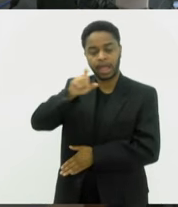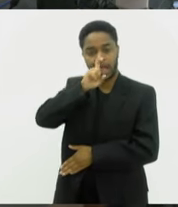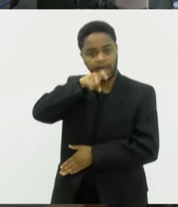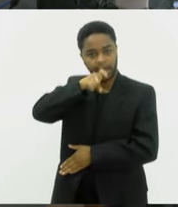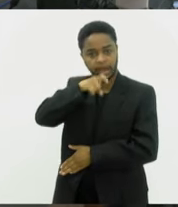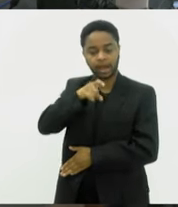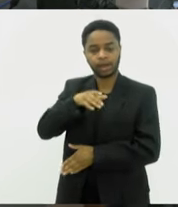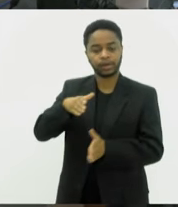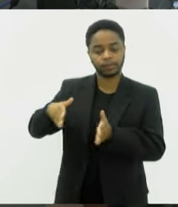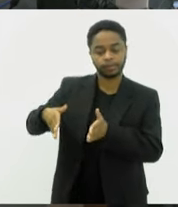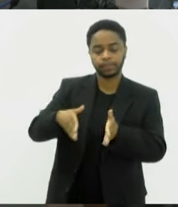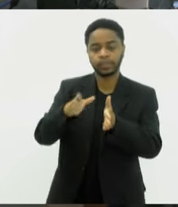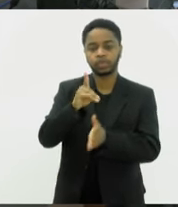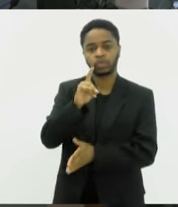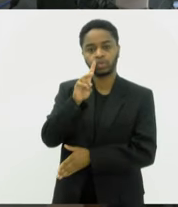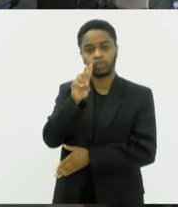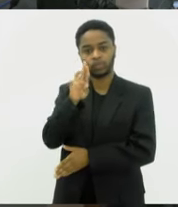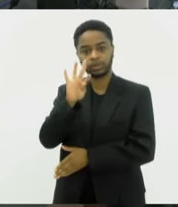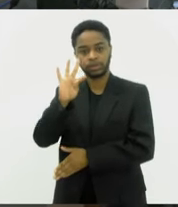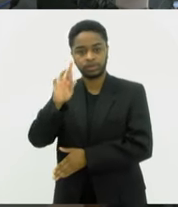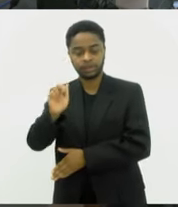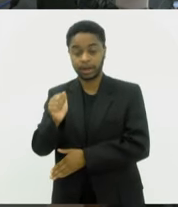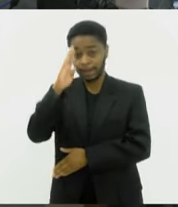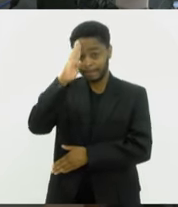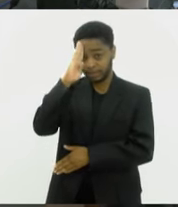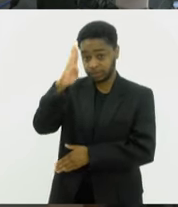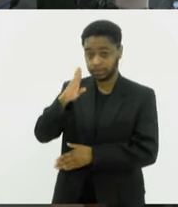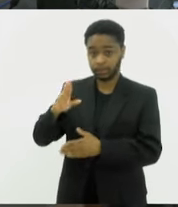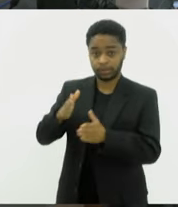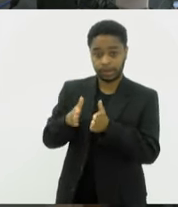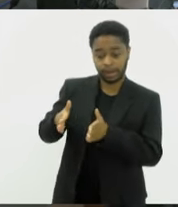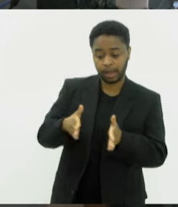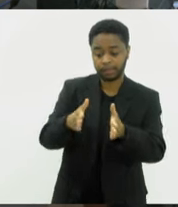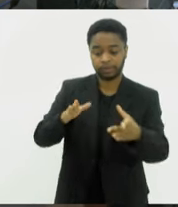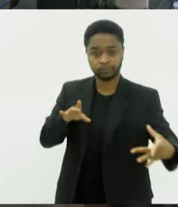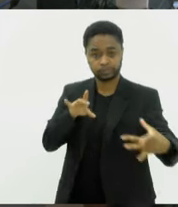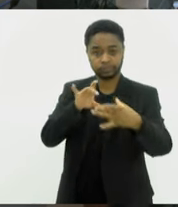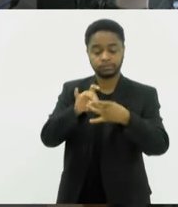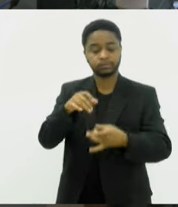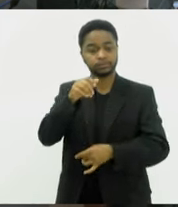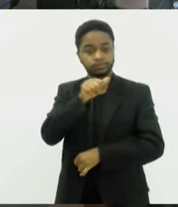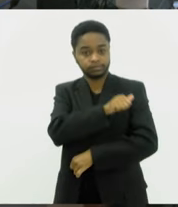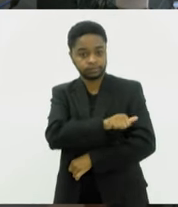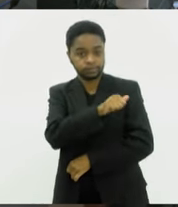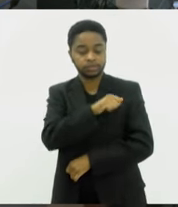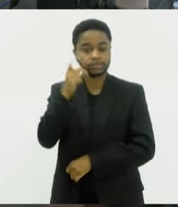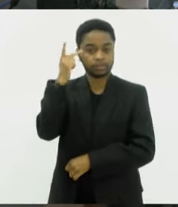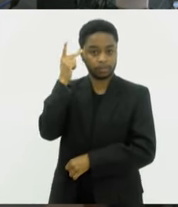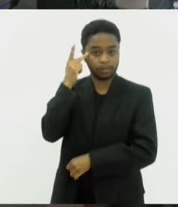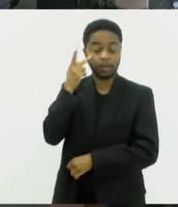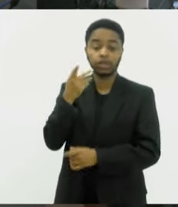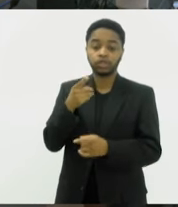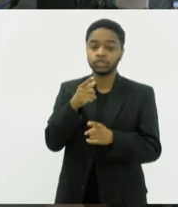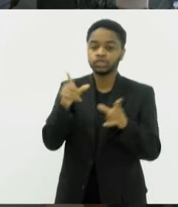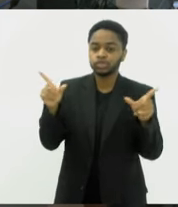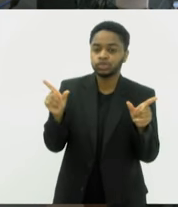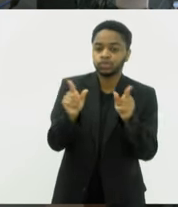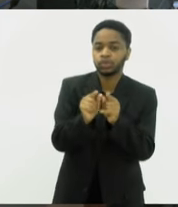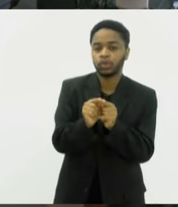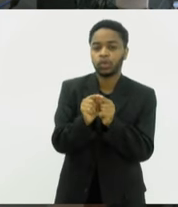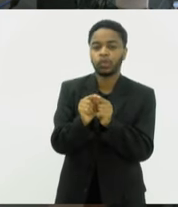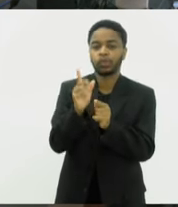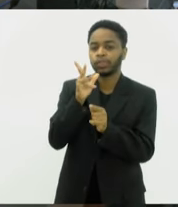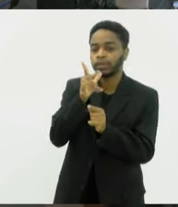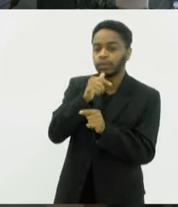principal ligação entre Rio e São Paulo. Após a duplicação, o tempo do percurso deve diminuir pela metade, já que a